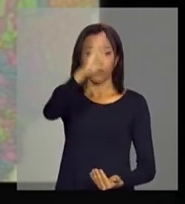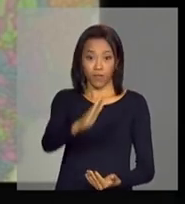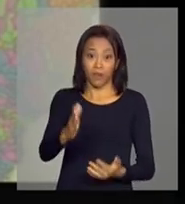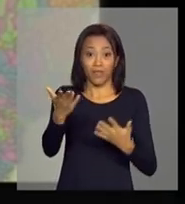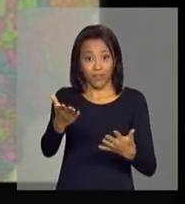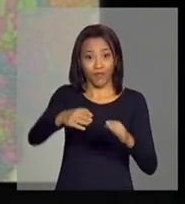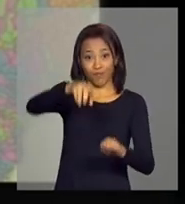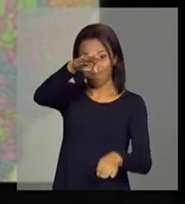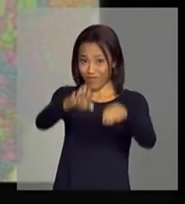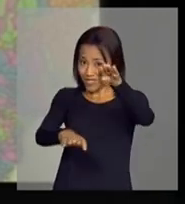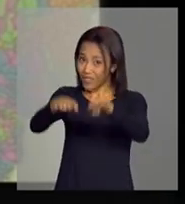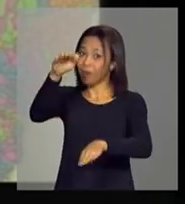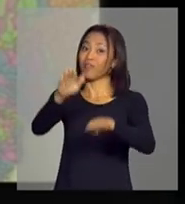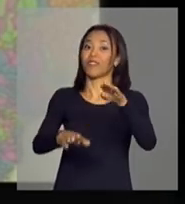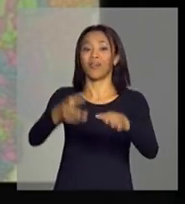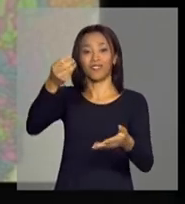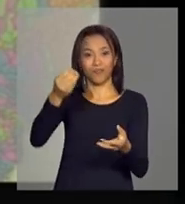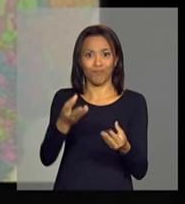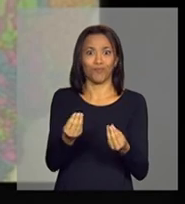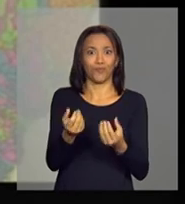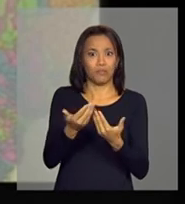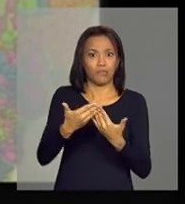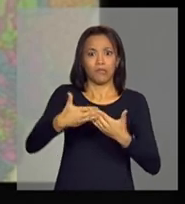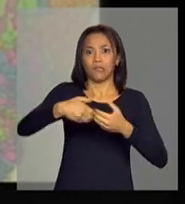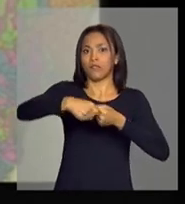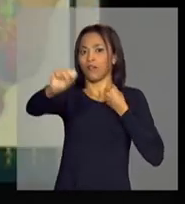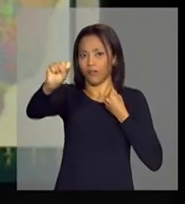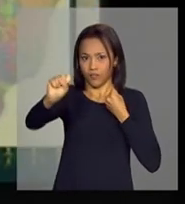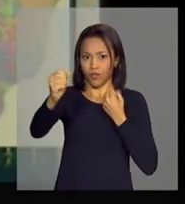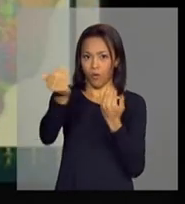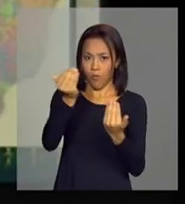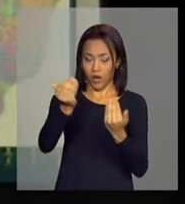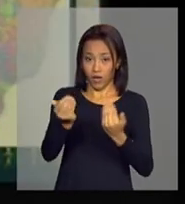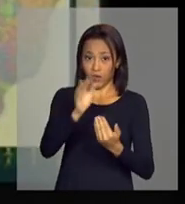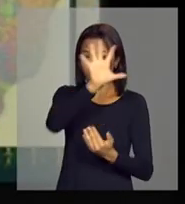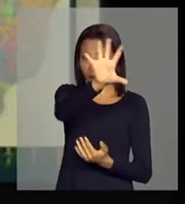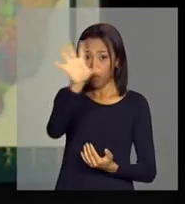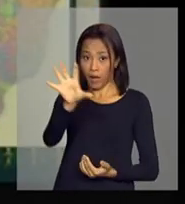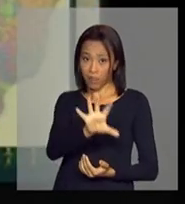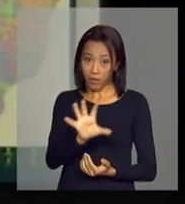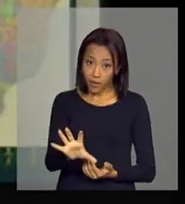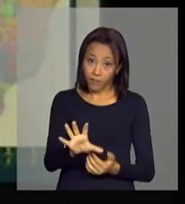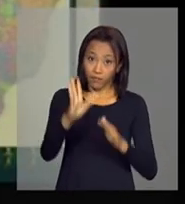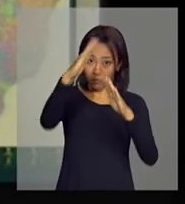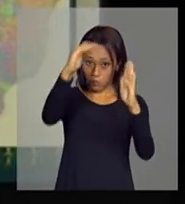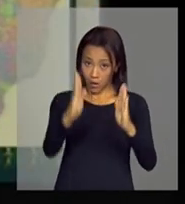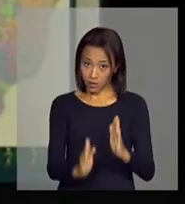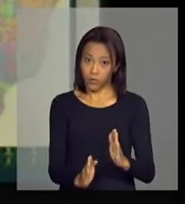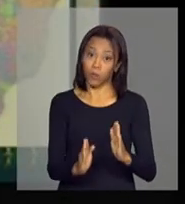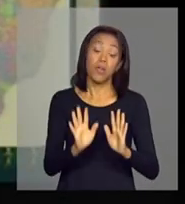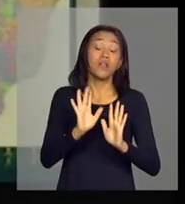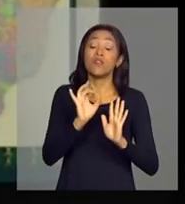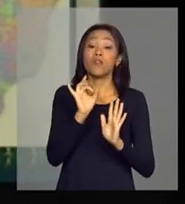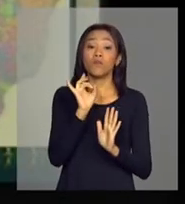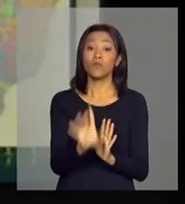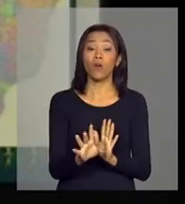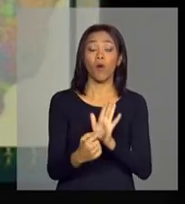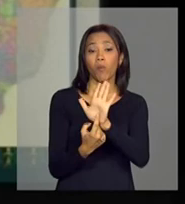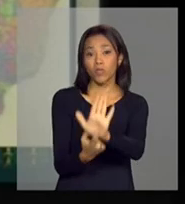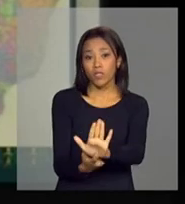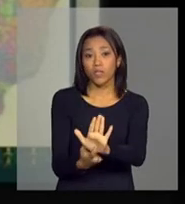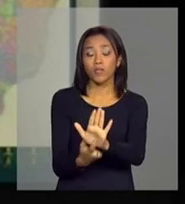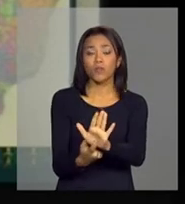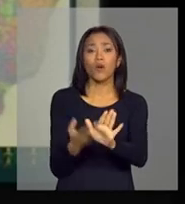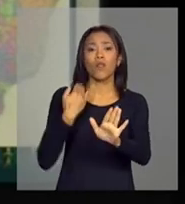muito profundo do ponto de vista regional. Não é apenas uma desigualdade do ponto de vista regional. Na verdade, nós